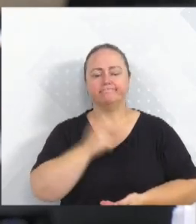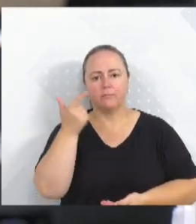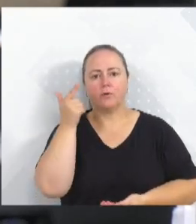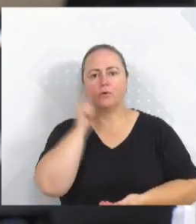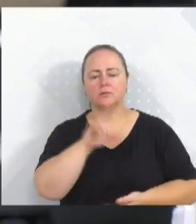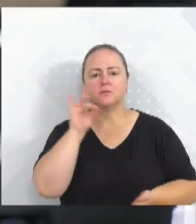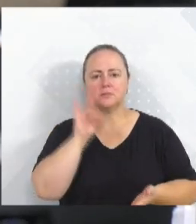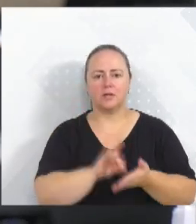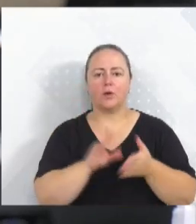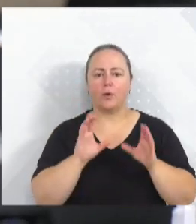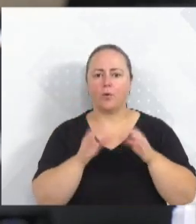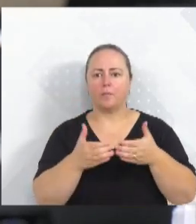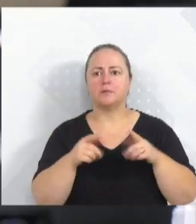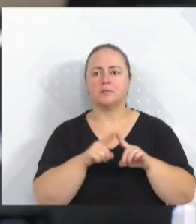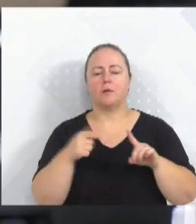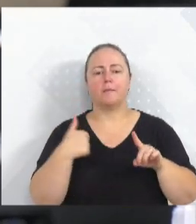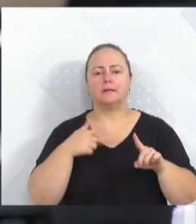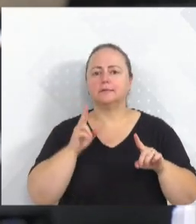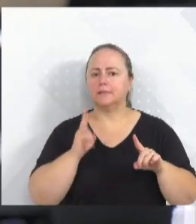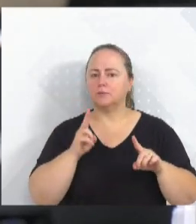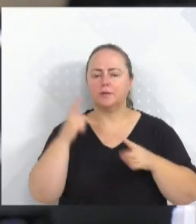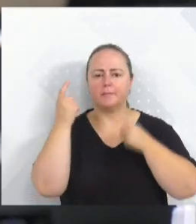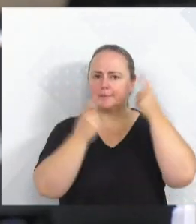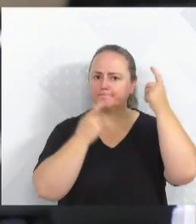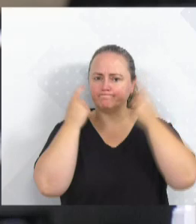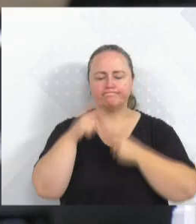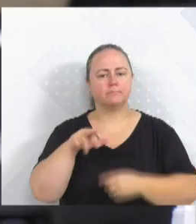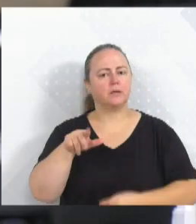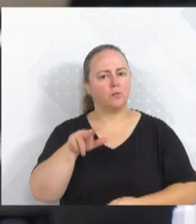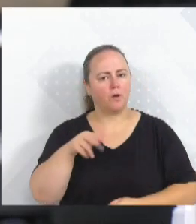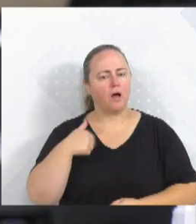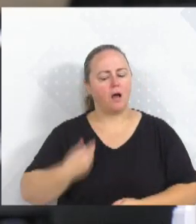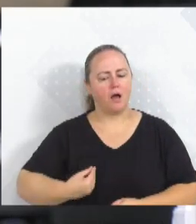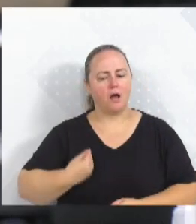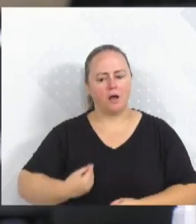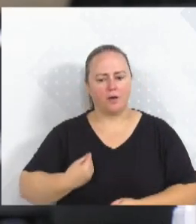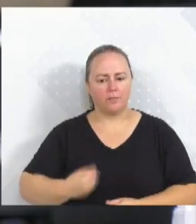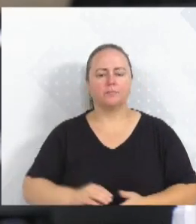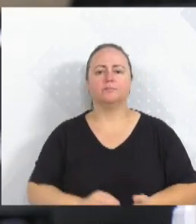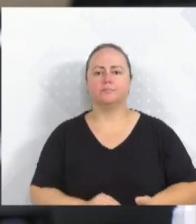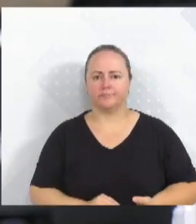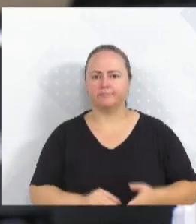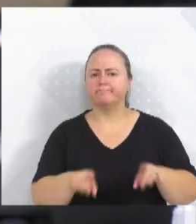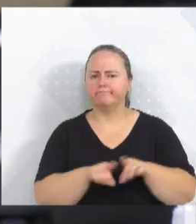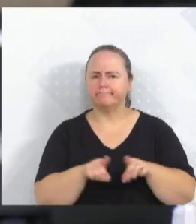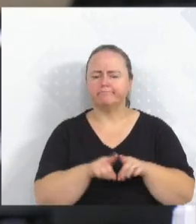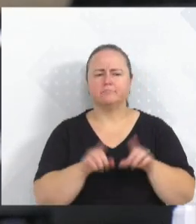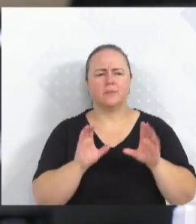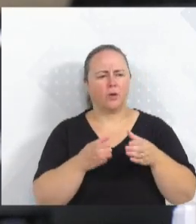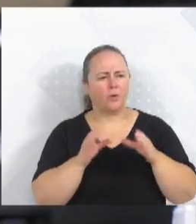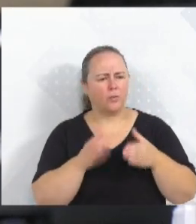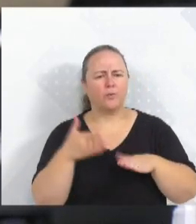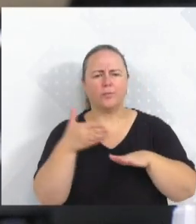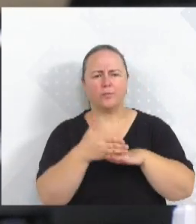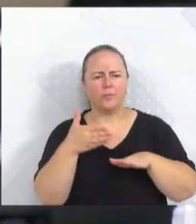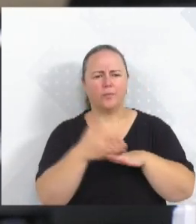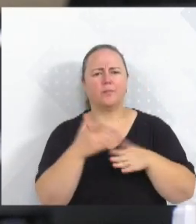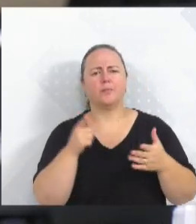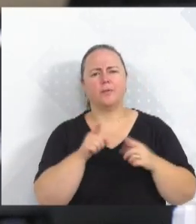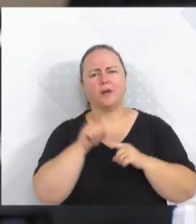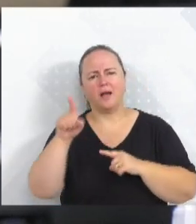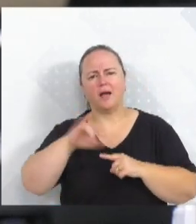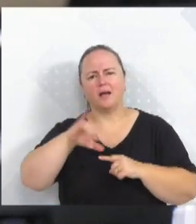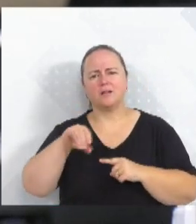estou em outras comissões, mas sempre tenho a mesma preocupação de quando lá estava. Também participei dessas comitivas, a José Boatê, de audiências públicas da